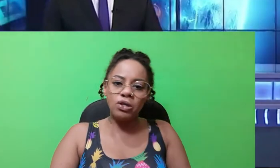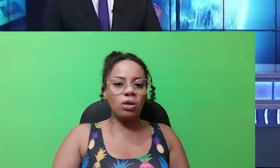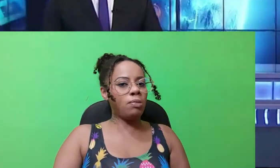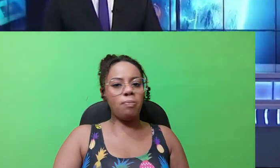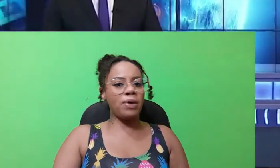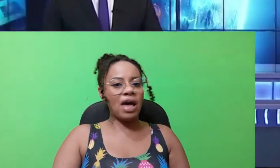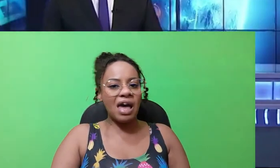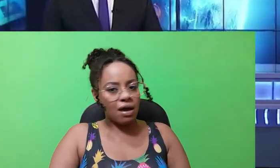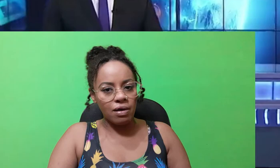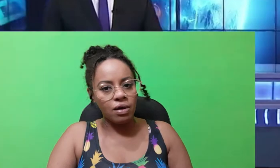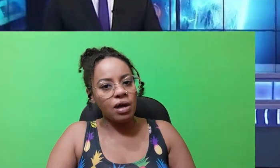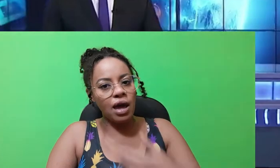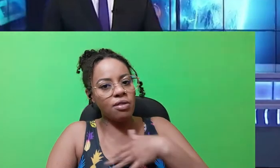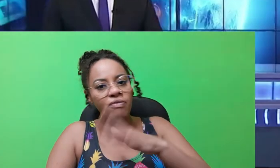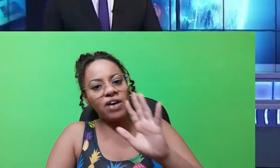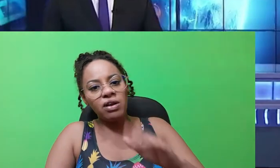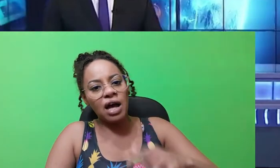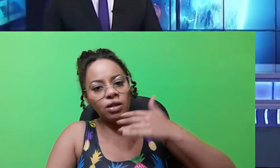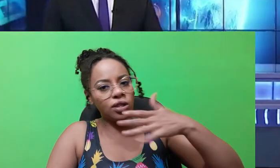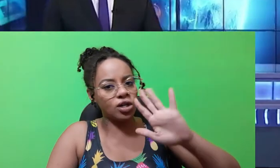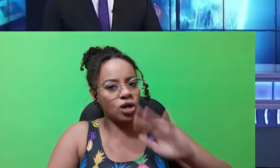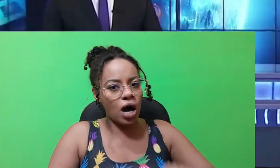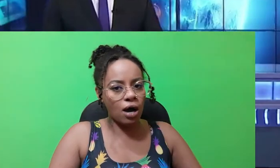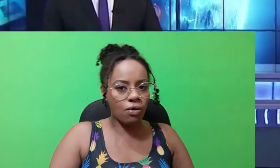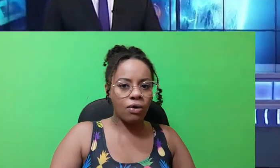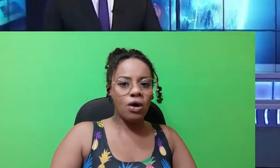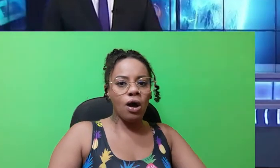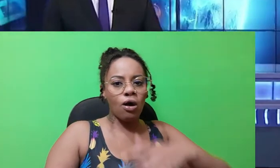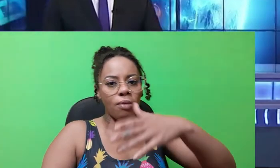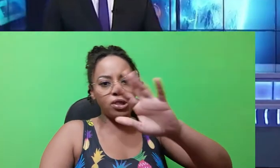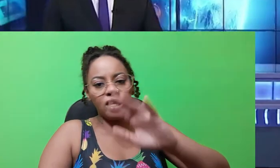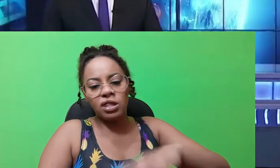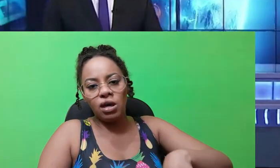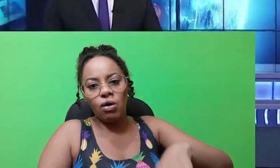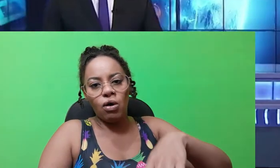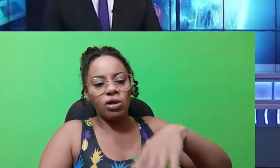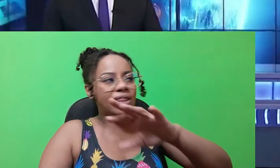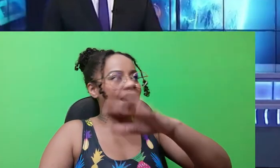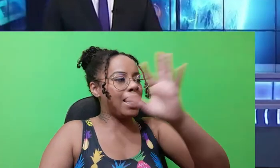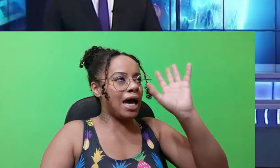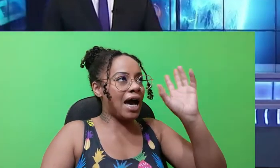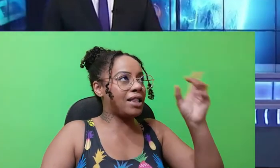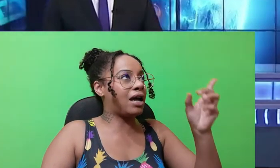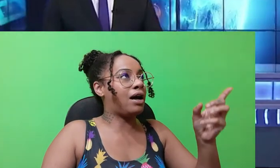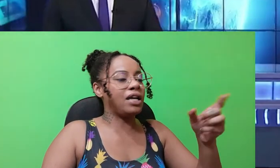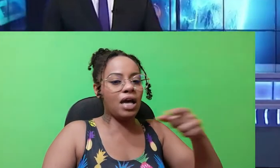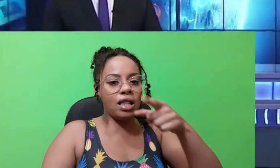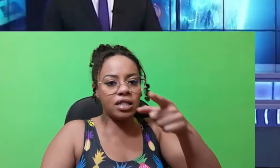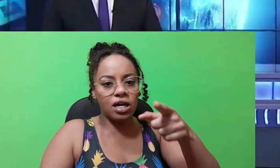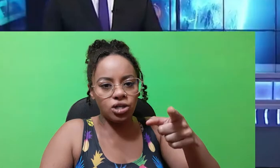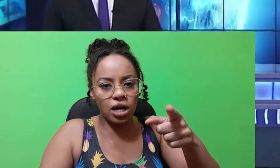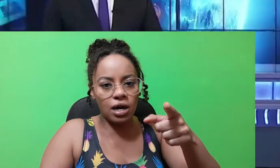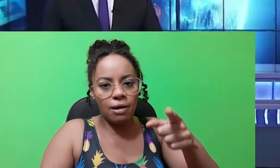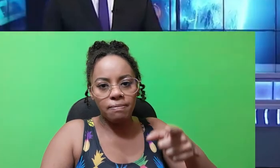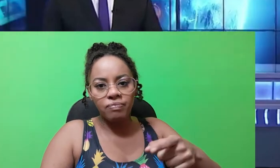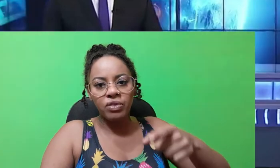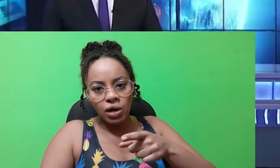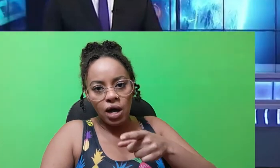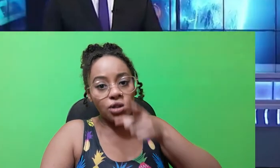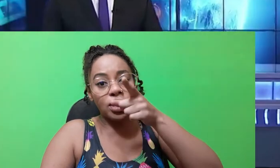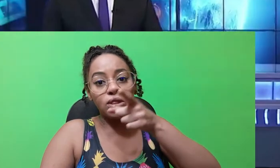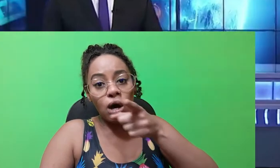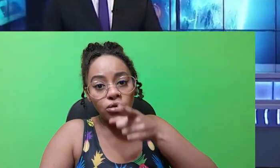E vocês pegam muito no meu pé. Eu não falo nada, eu só jogo. Como disse o Telhada e Elis Regina,